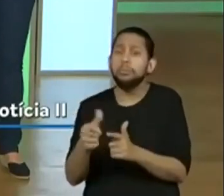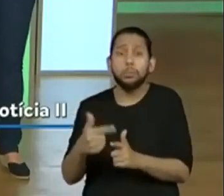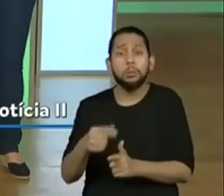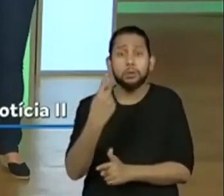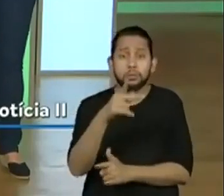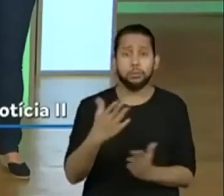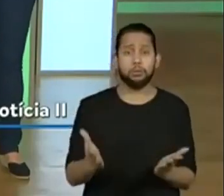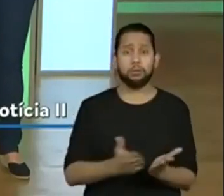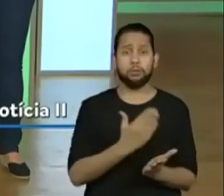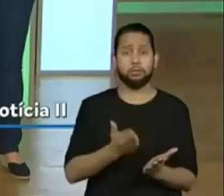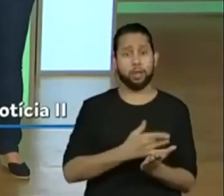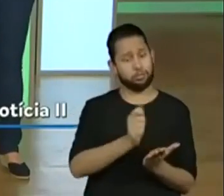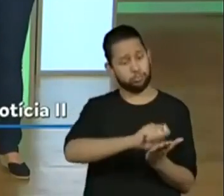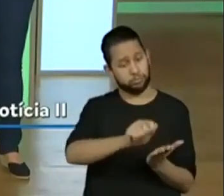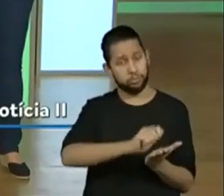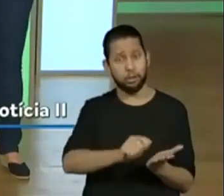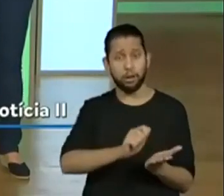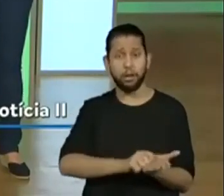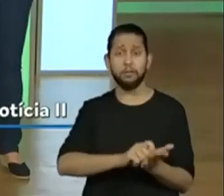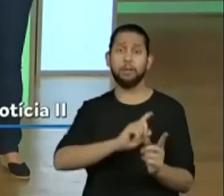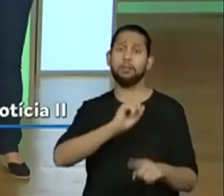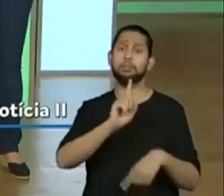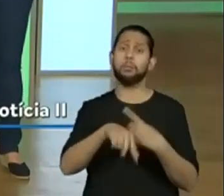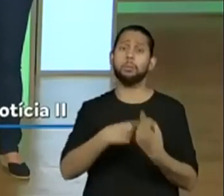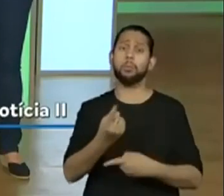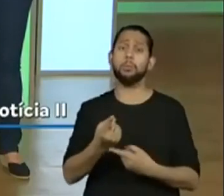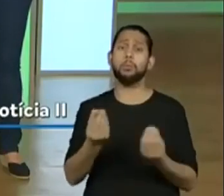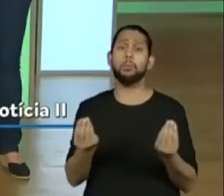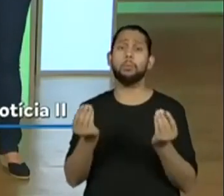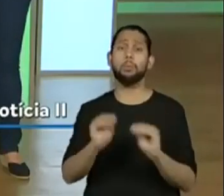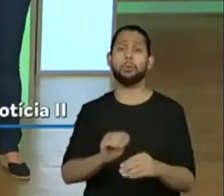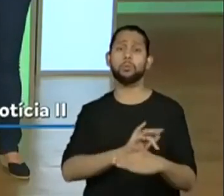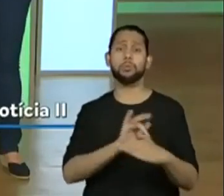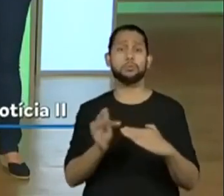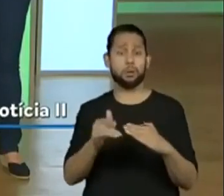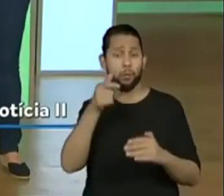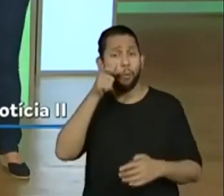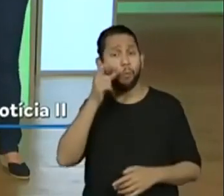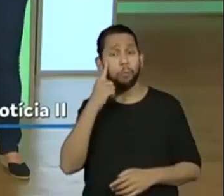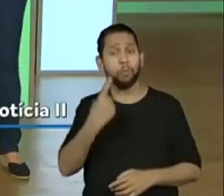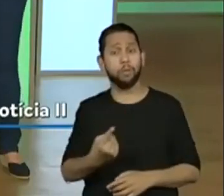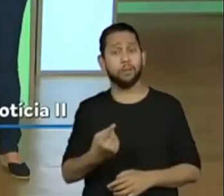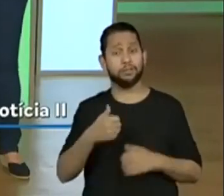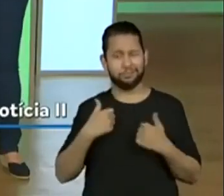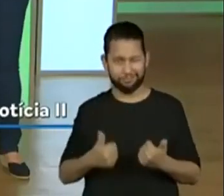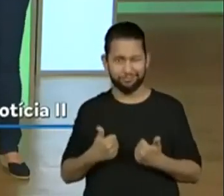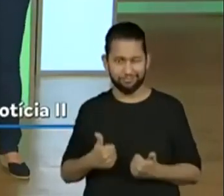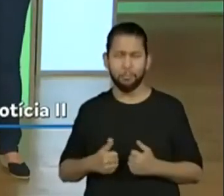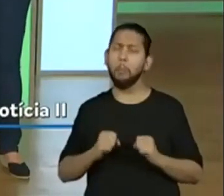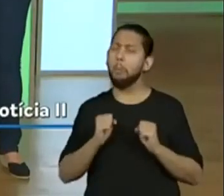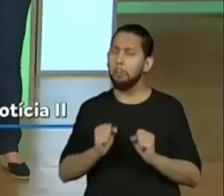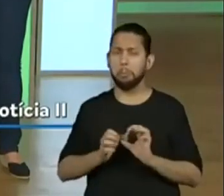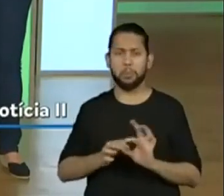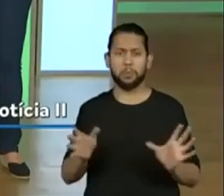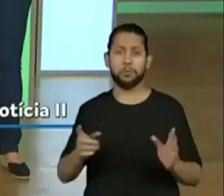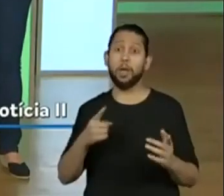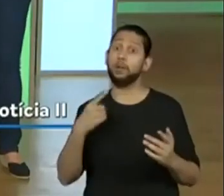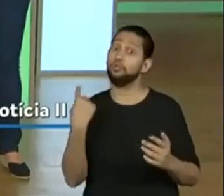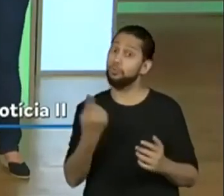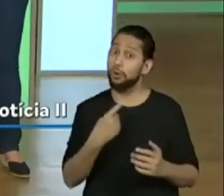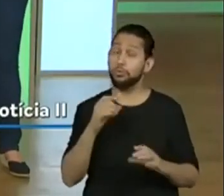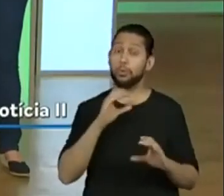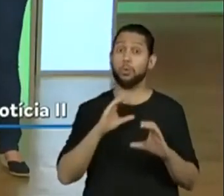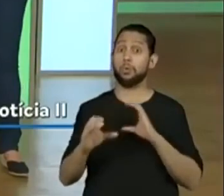com a gente ou com o seu professor depois os registros que está valendo também, tá bom? Sim, sempre o canal de comunicação